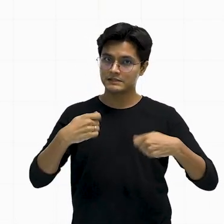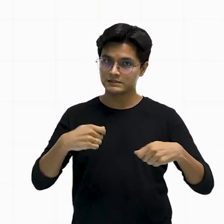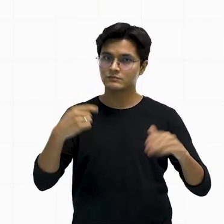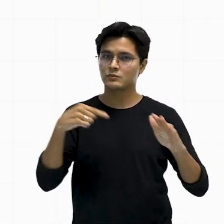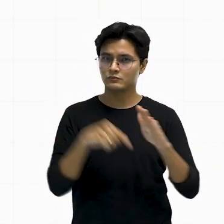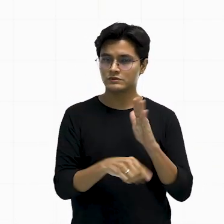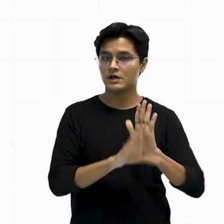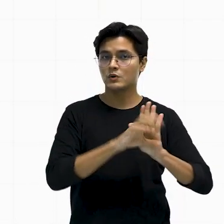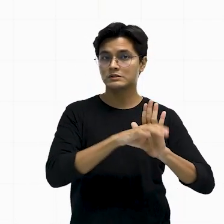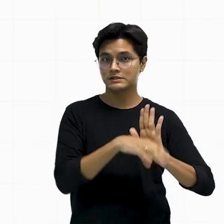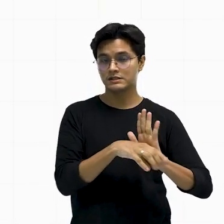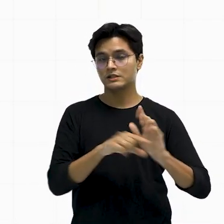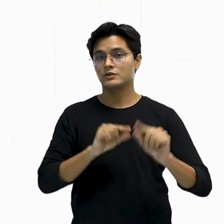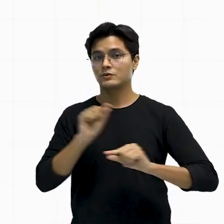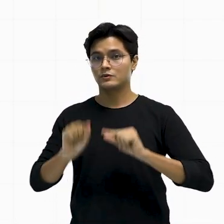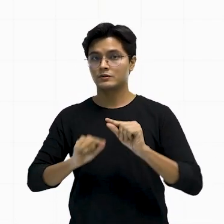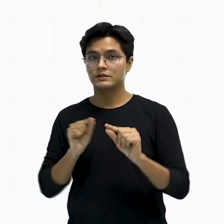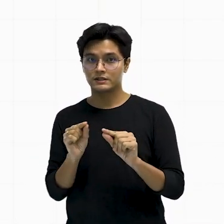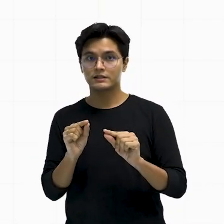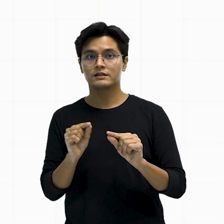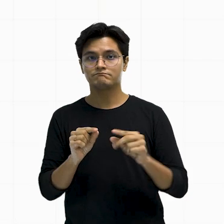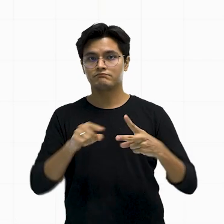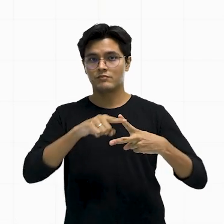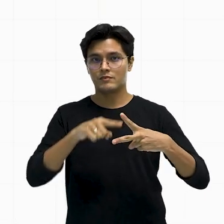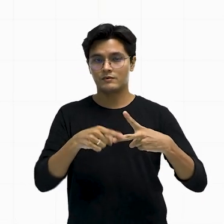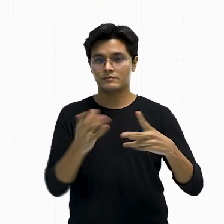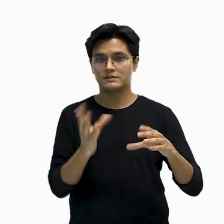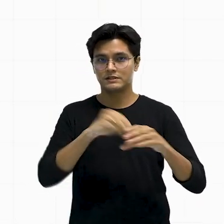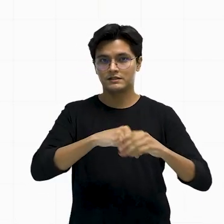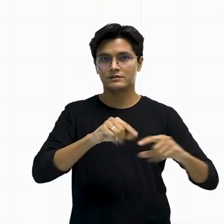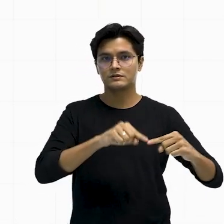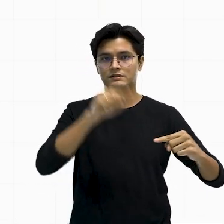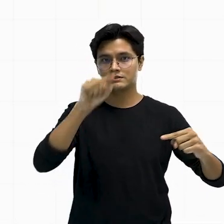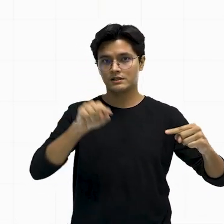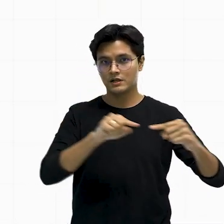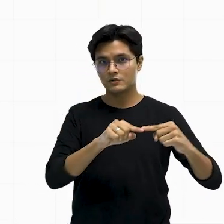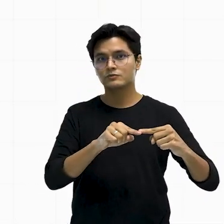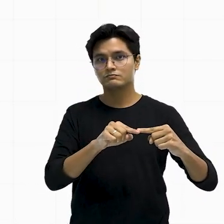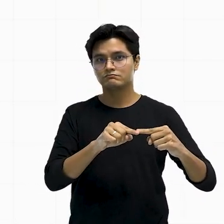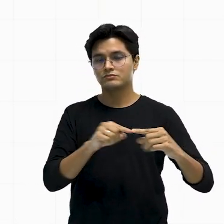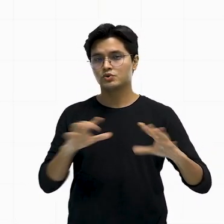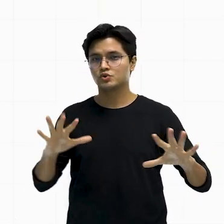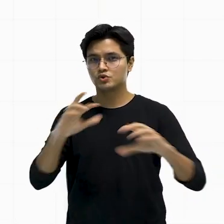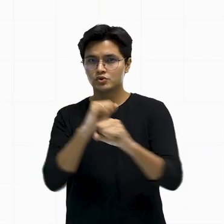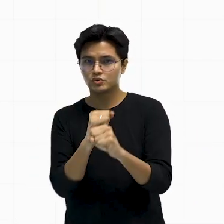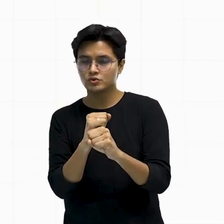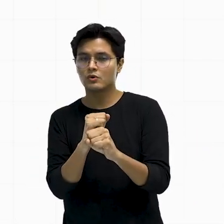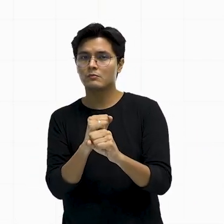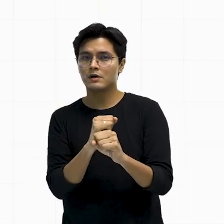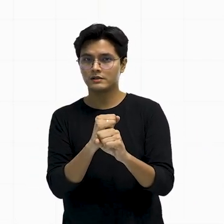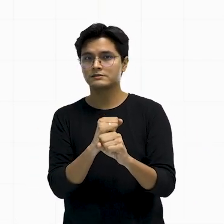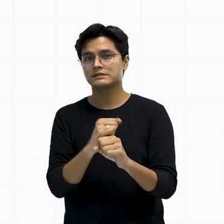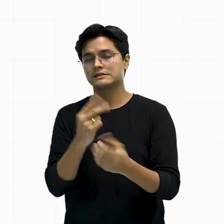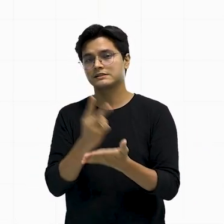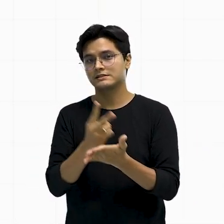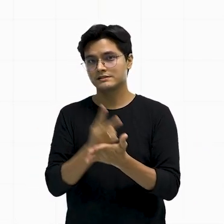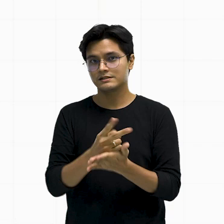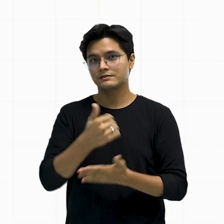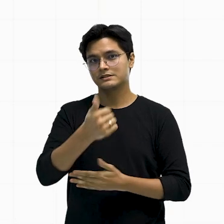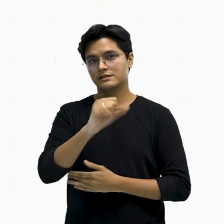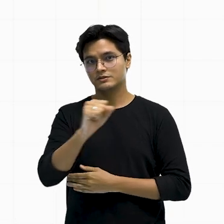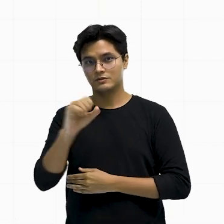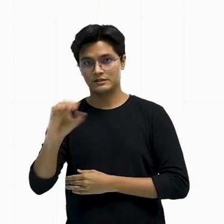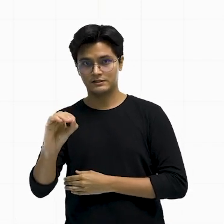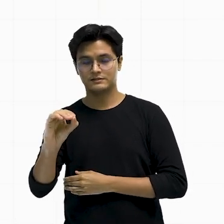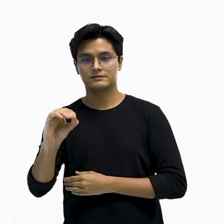somatório de todos os ângulos, dos ângulos internos de um triângulo, sempre será igual a 180